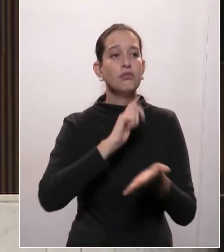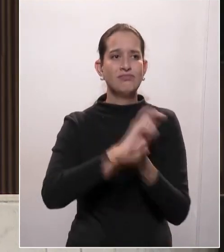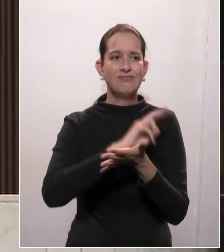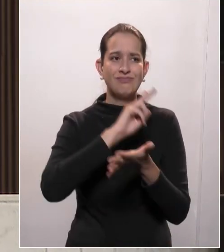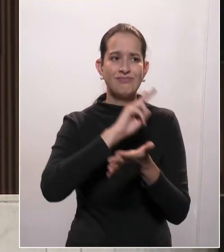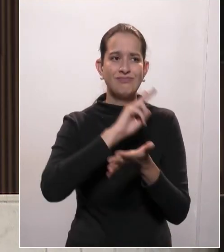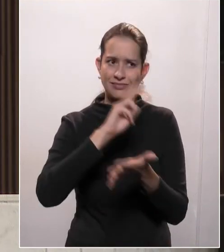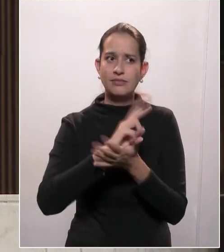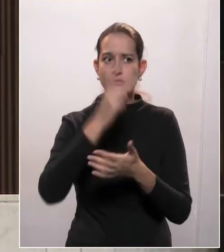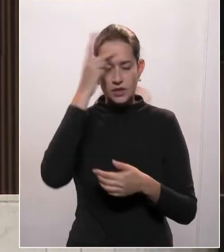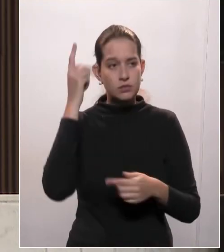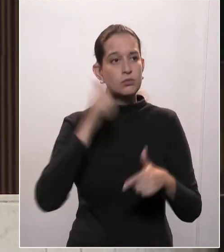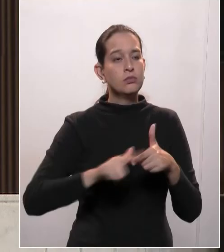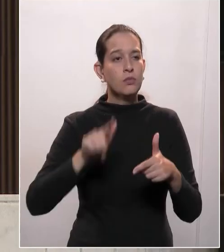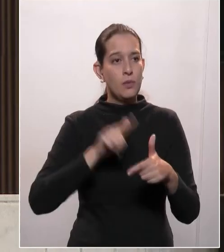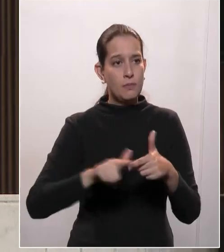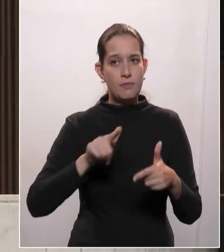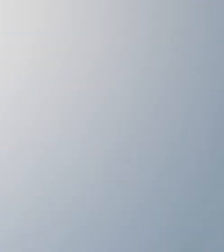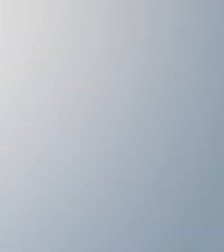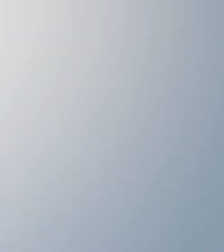Então, fica aqui. Tchau.